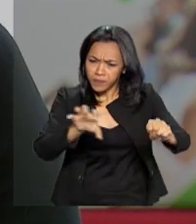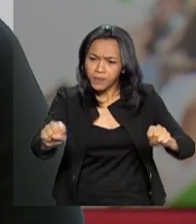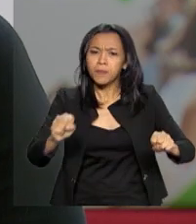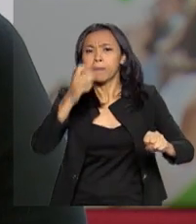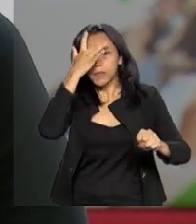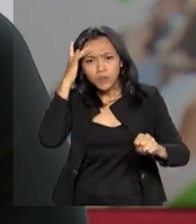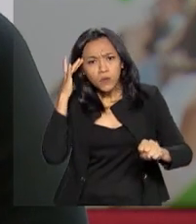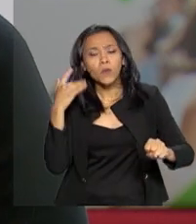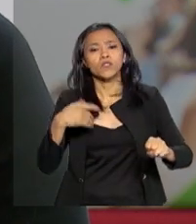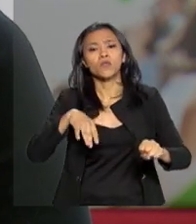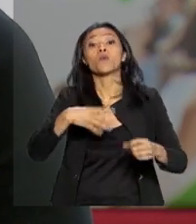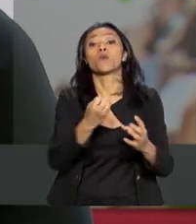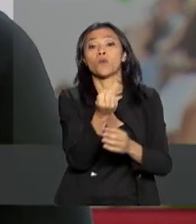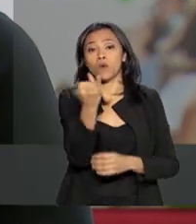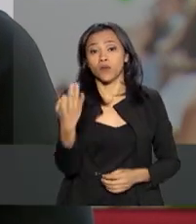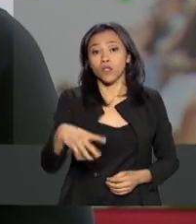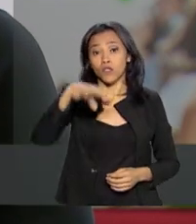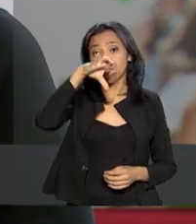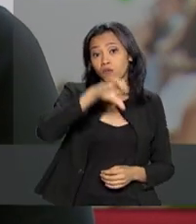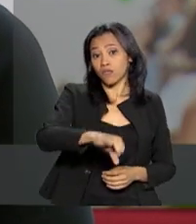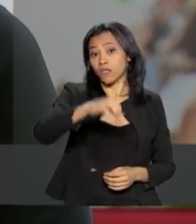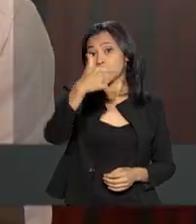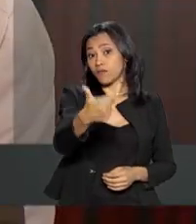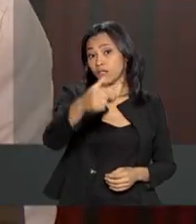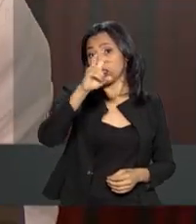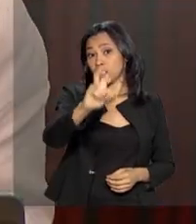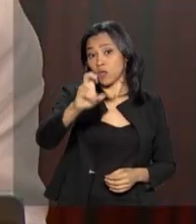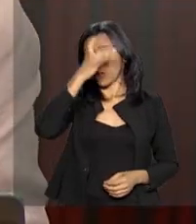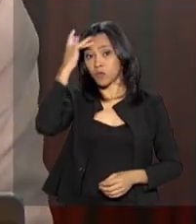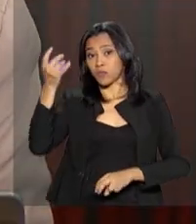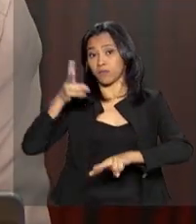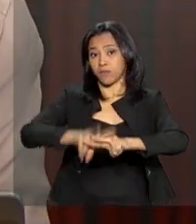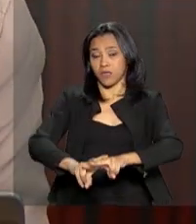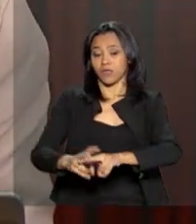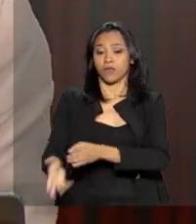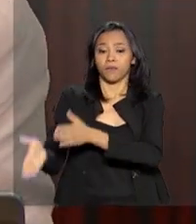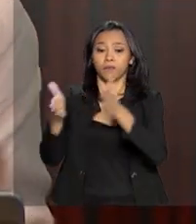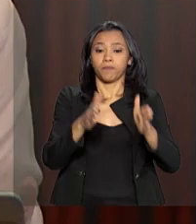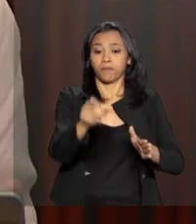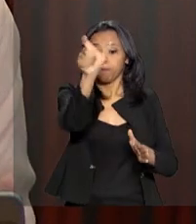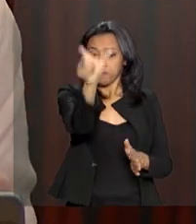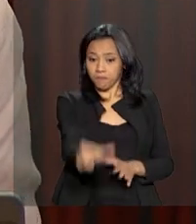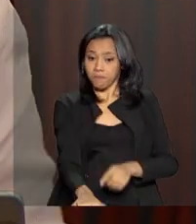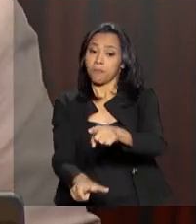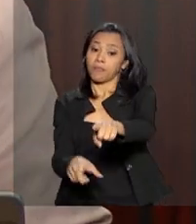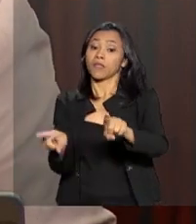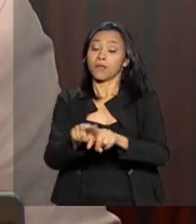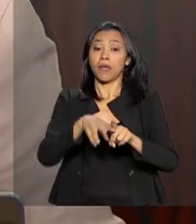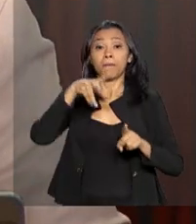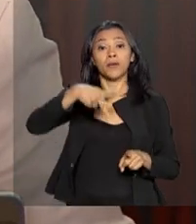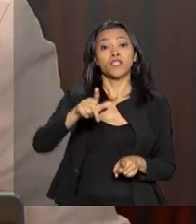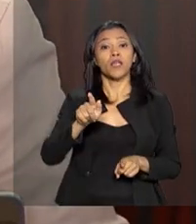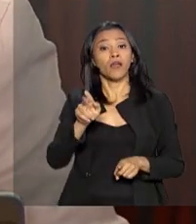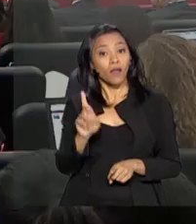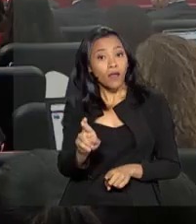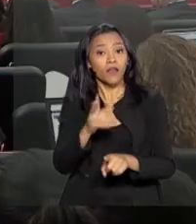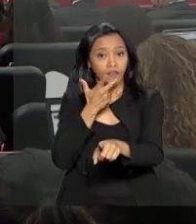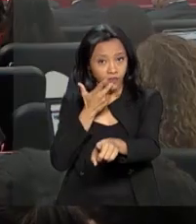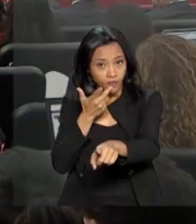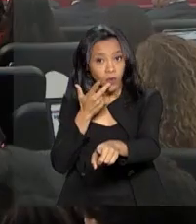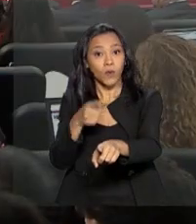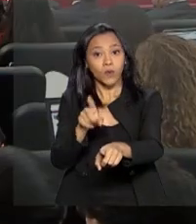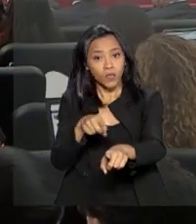candidatos, foram 925 presos. A Advocacia Geral da União também se comprometeu com a realização do pleito